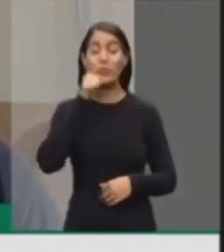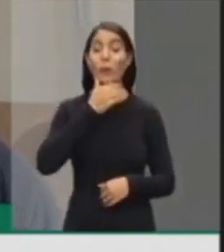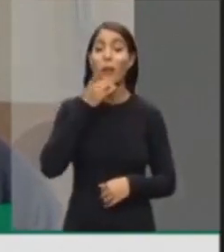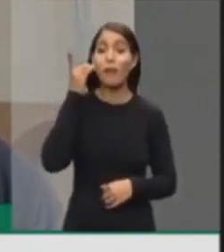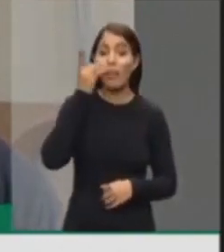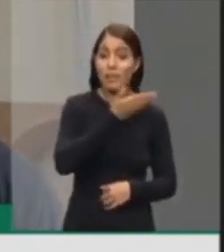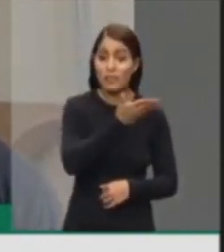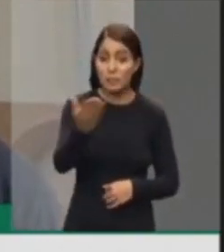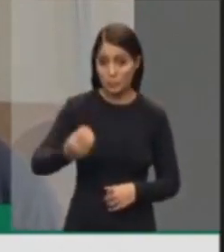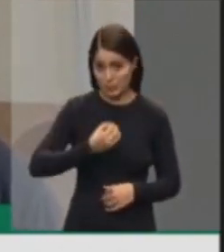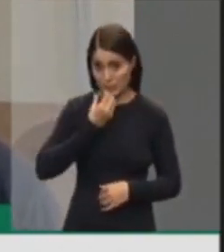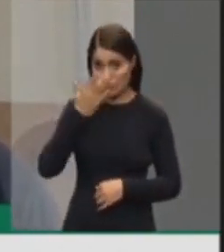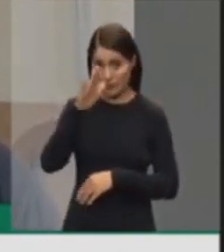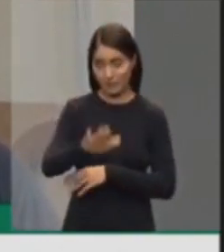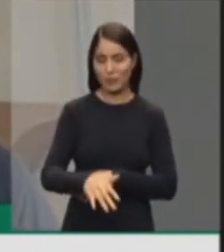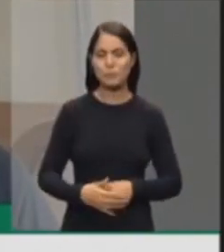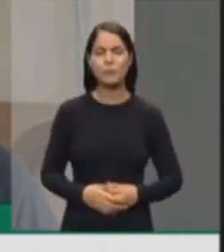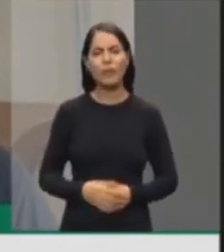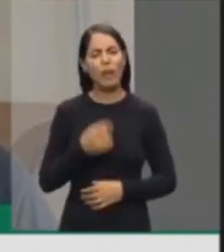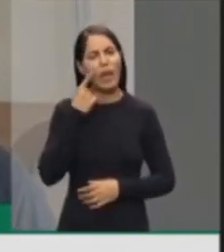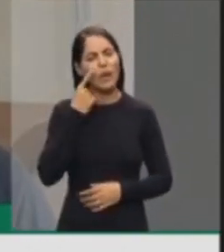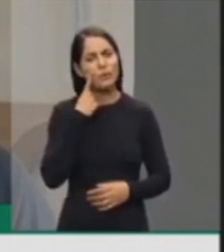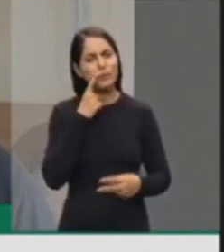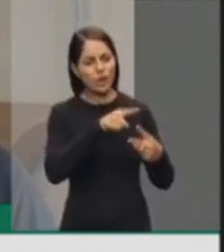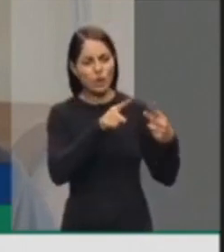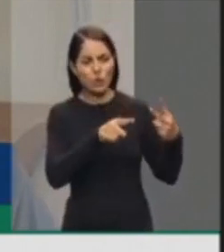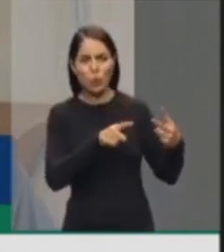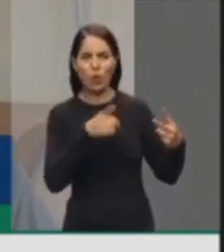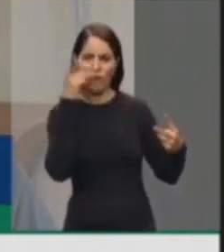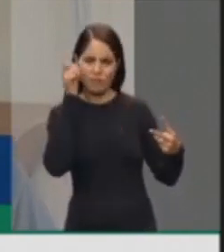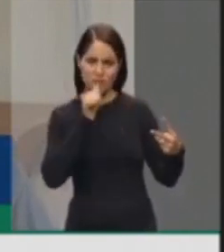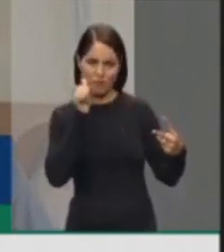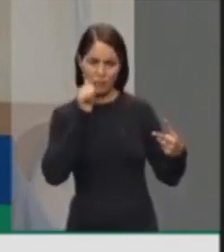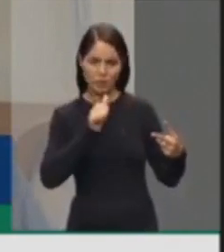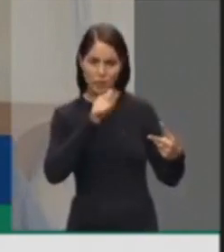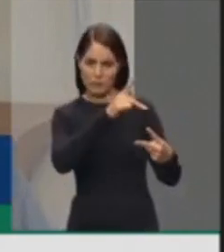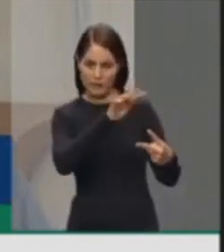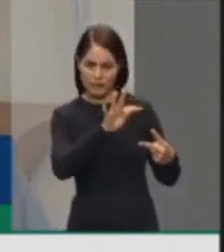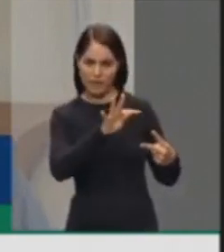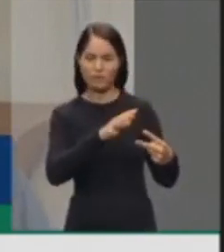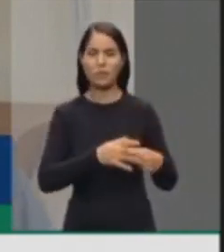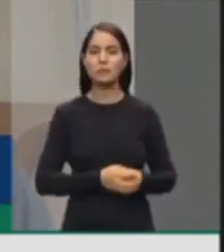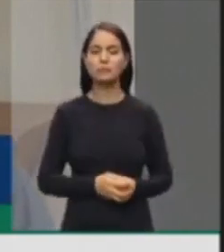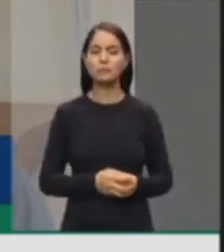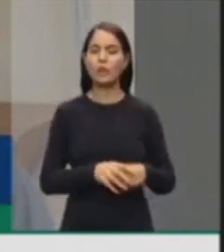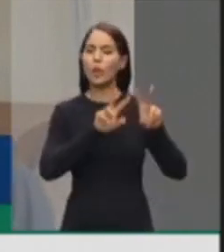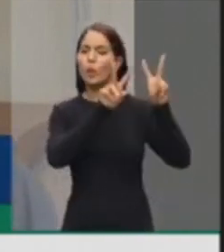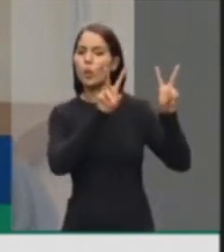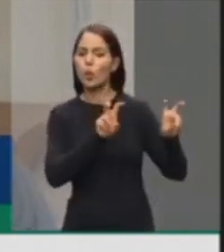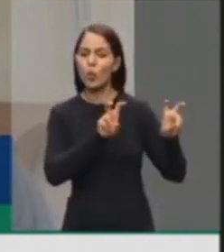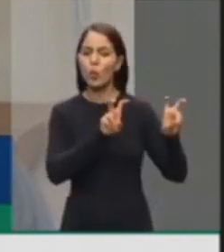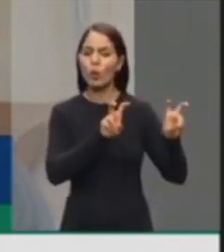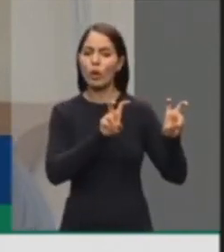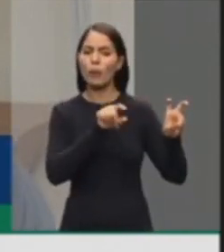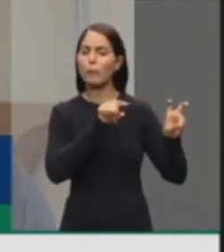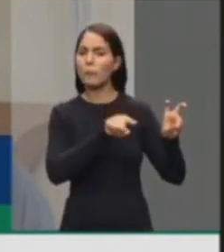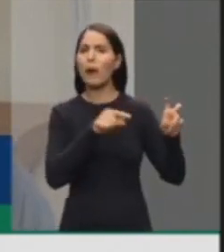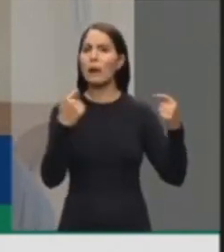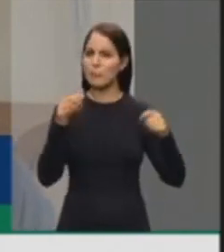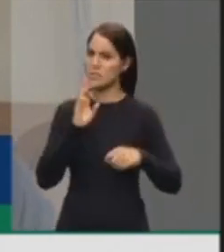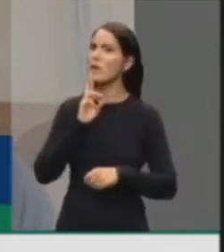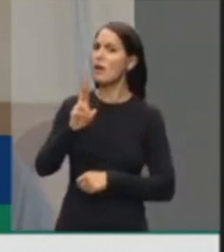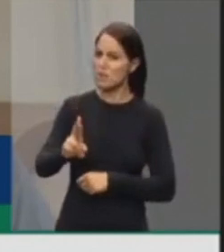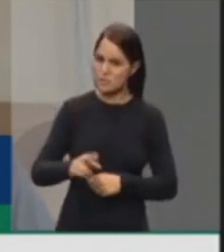eu ouvi agora duas deputadas do PT falando a respeito de questões que não podem ficar sem resposta.